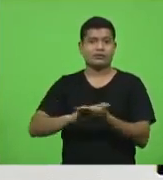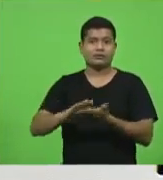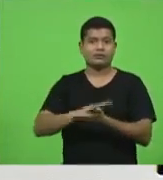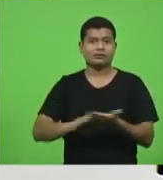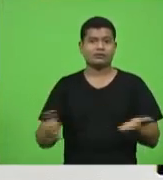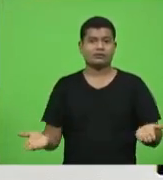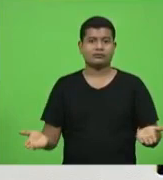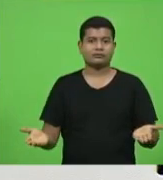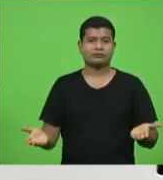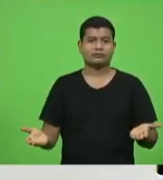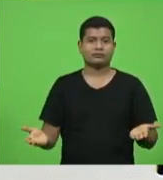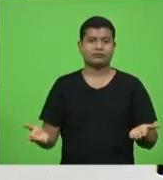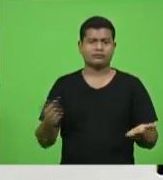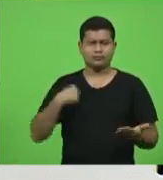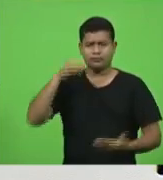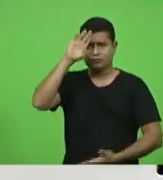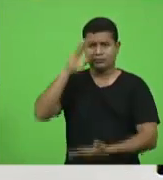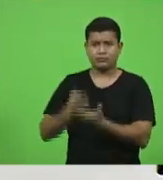como é que nós vamos acreditar